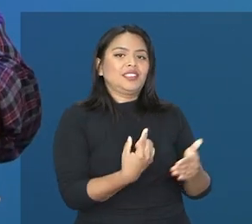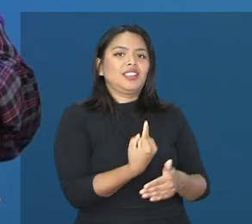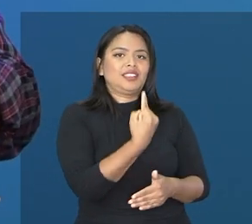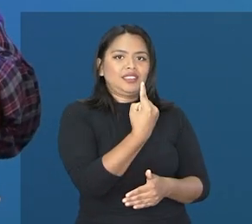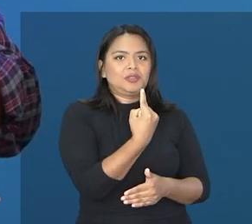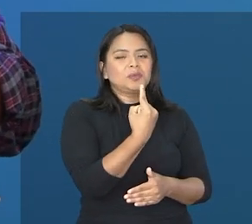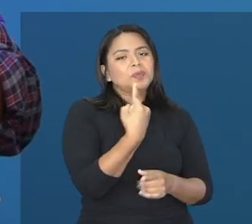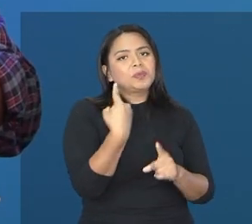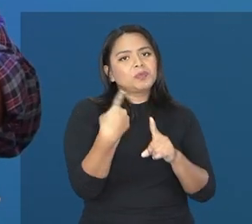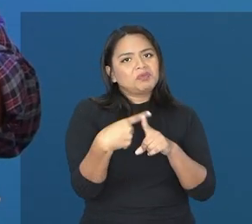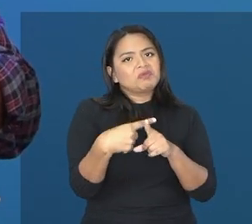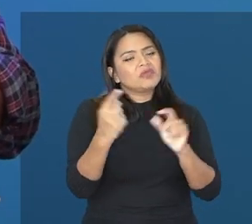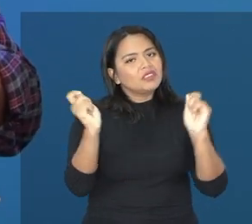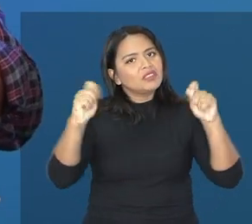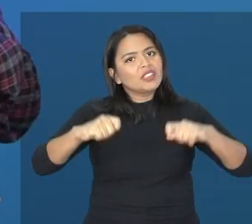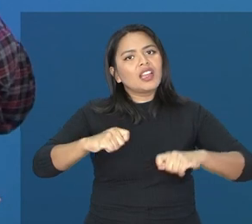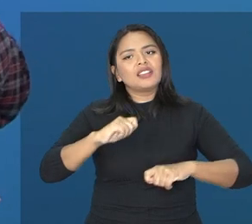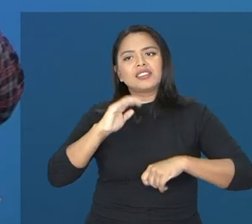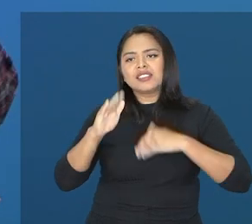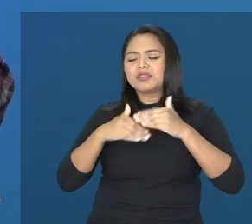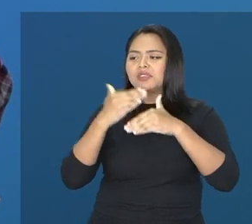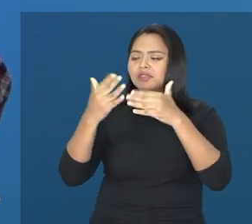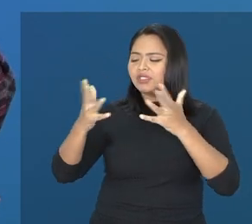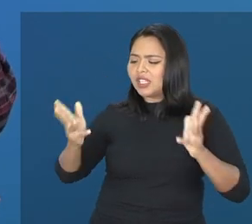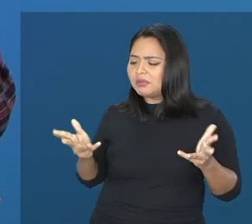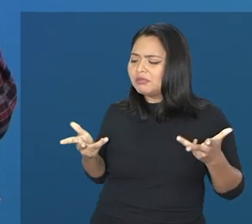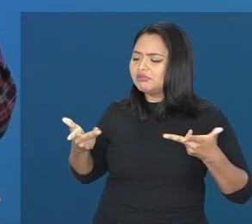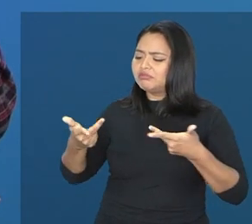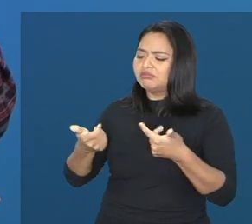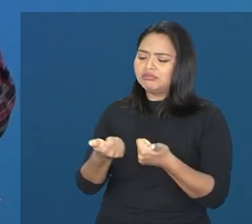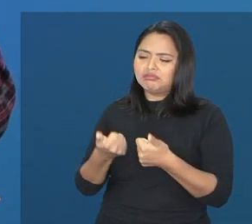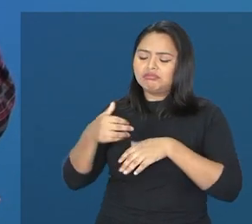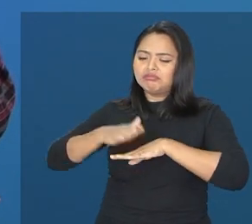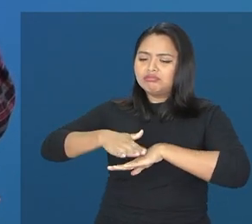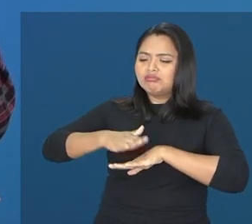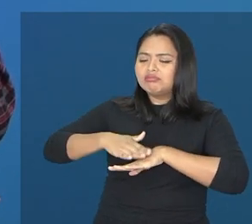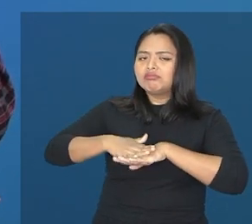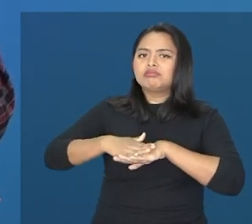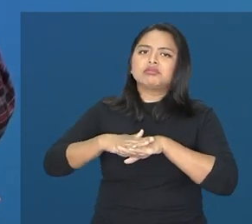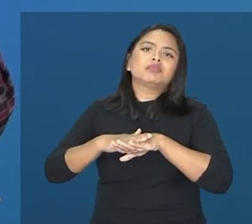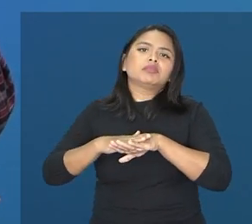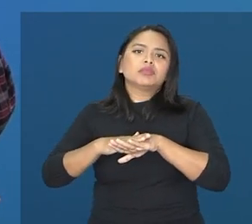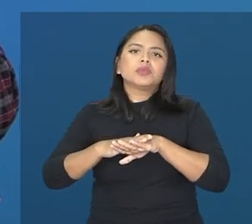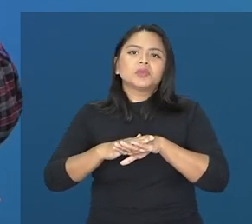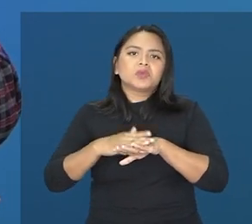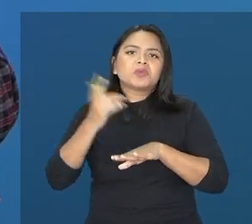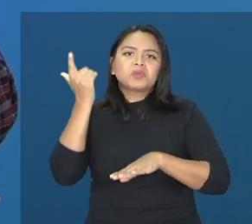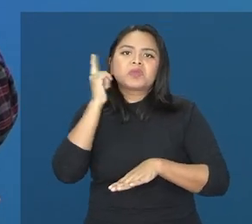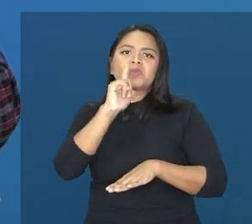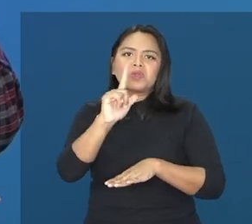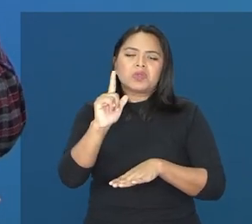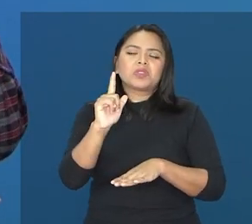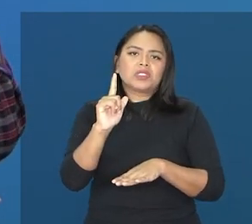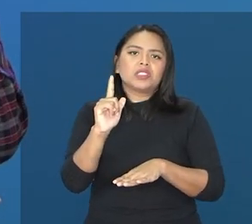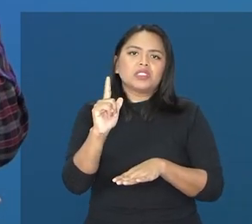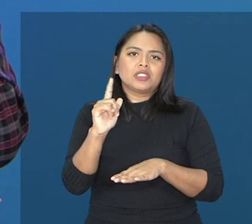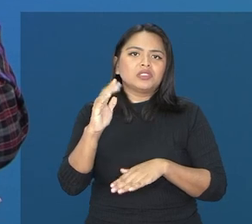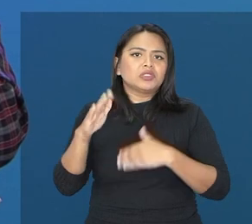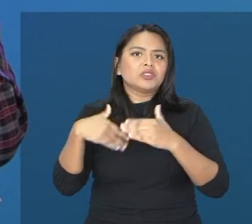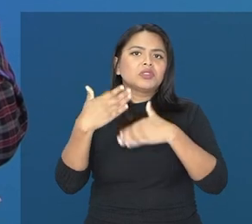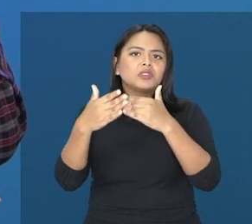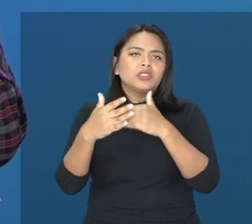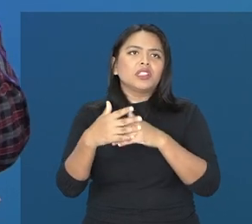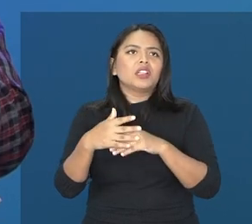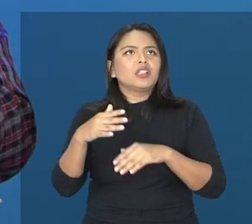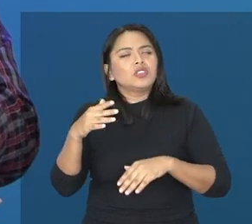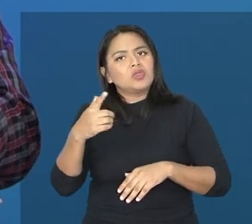pode desenvolver todo o seu potencial para que ele possa se tornar aquilo que a gente deseja muito